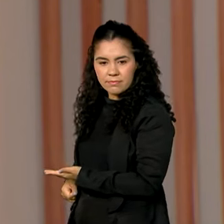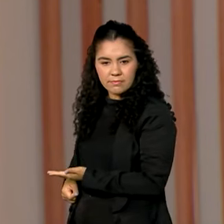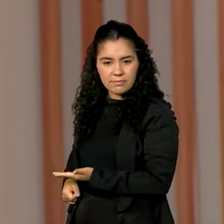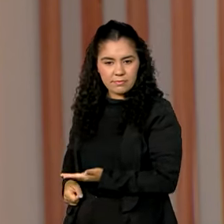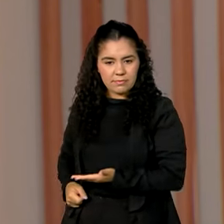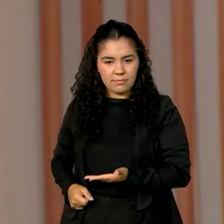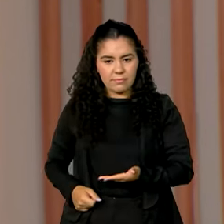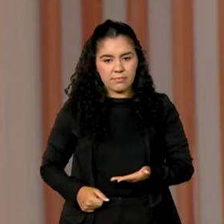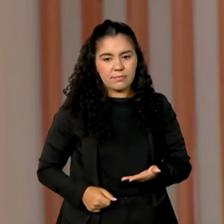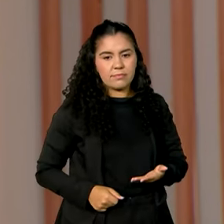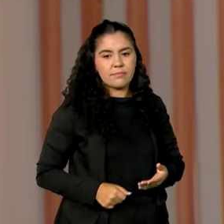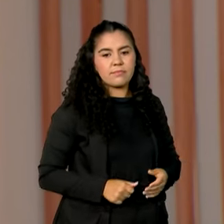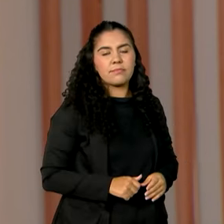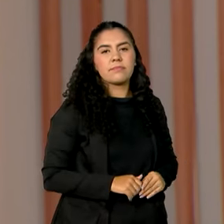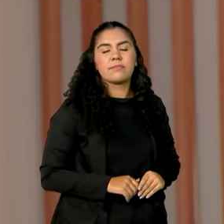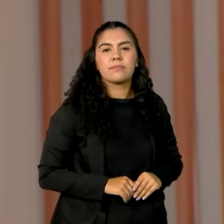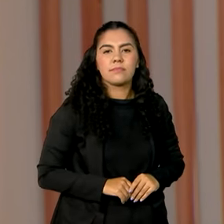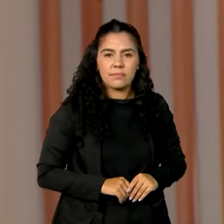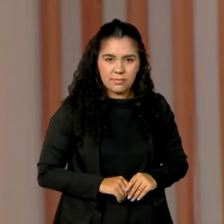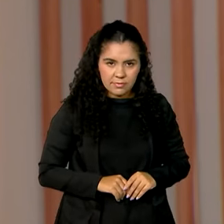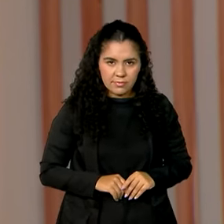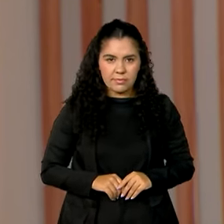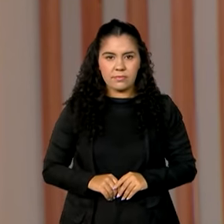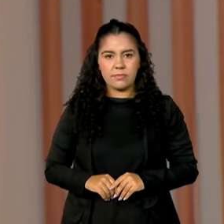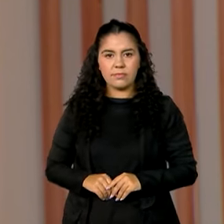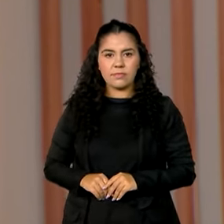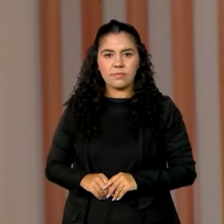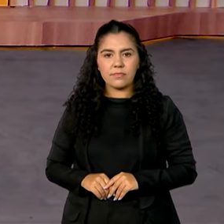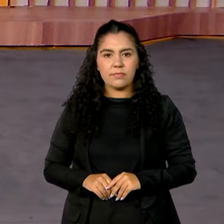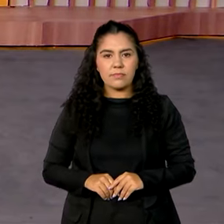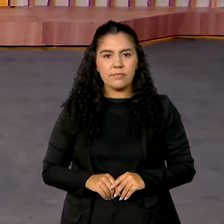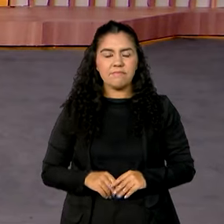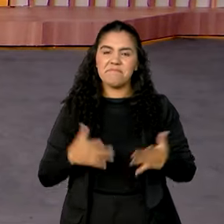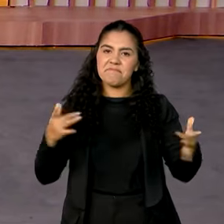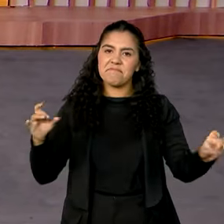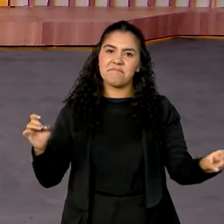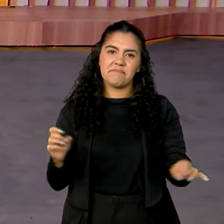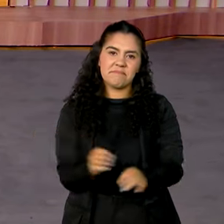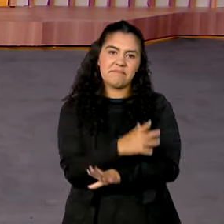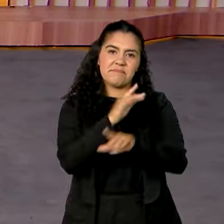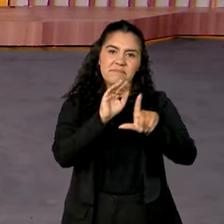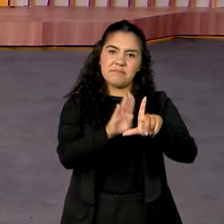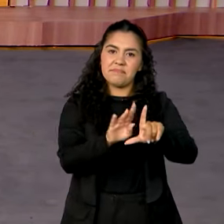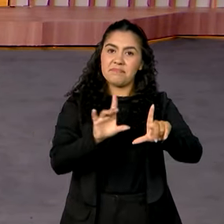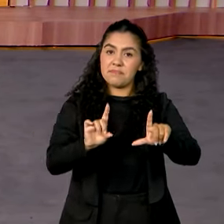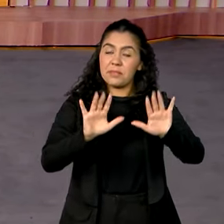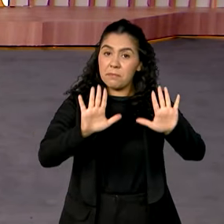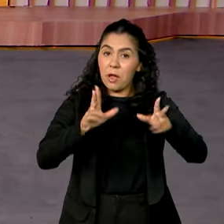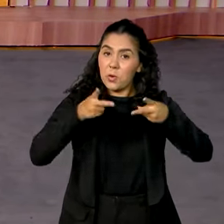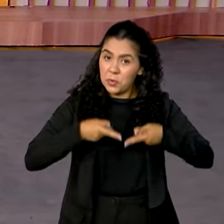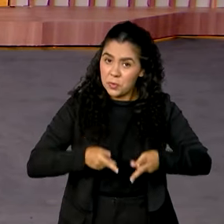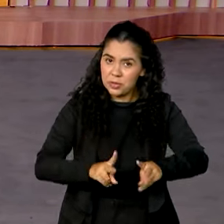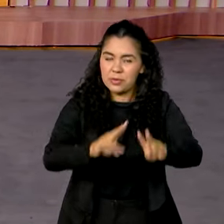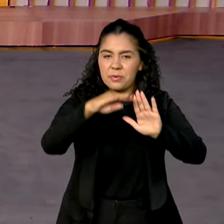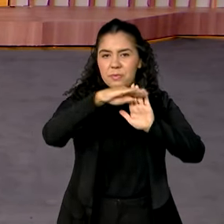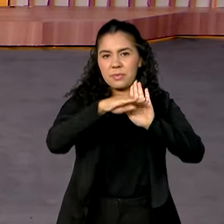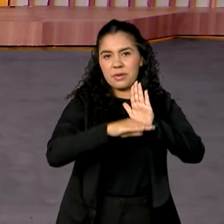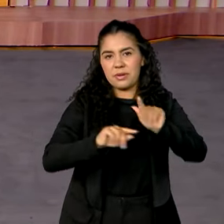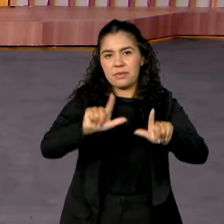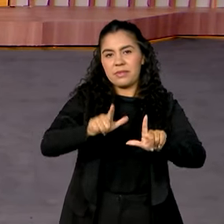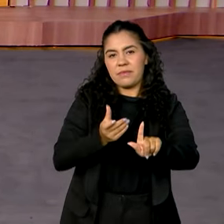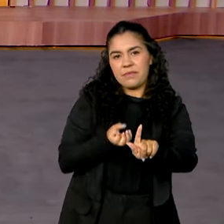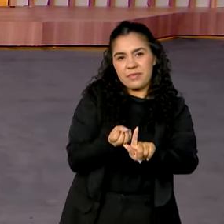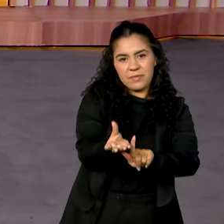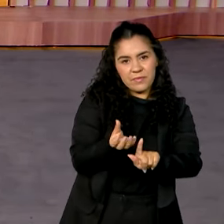.br barra gestão barra concurso nacional. E o Brasil em Dia fica por aqui, mas o canal GOB segue com a